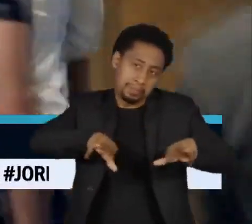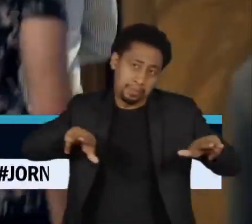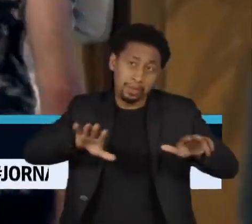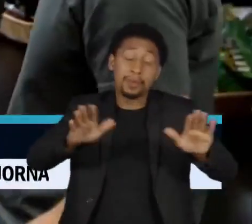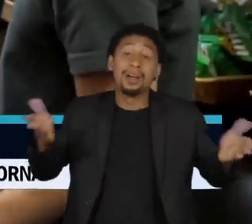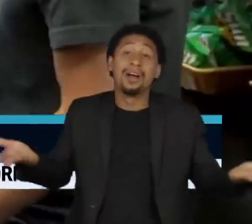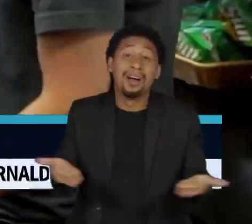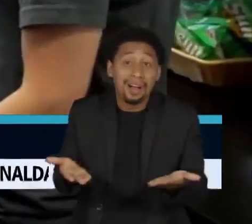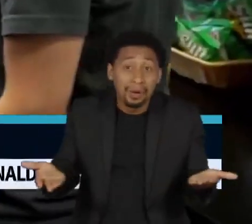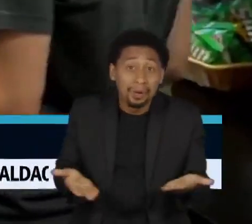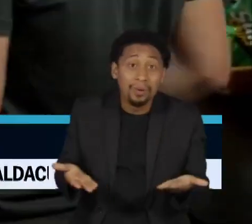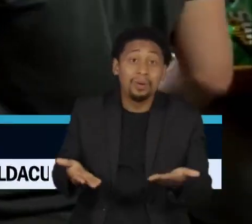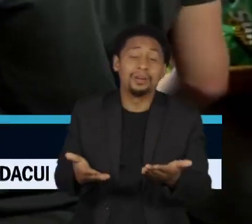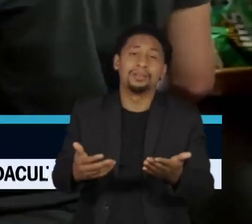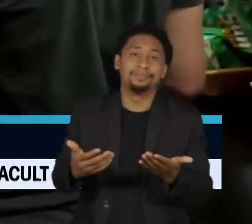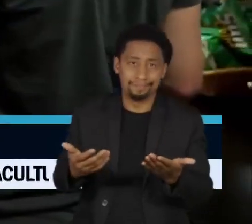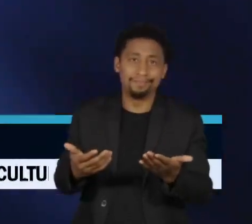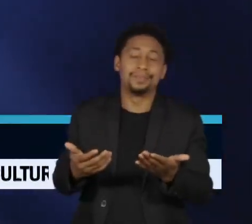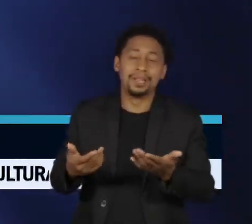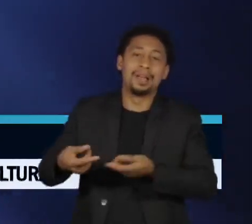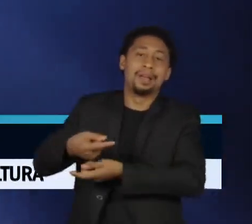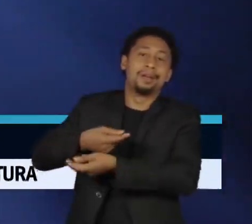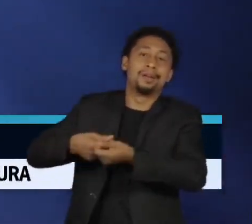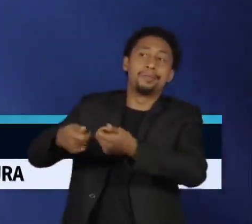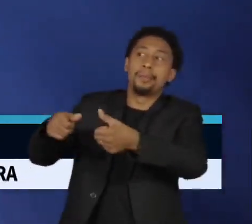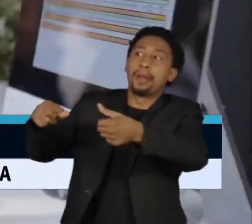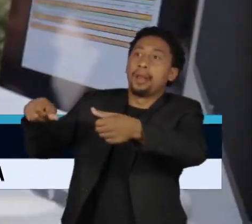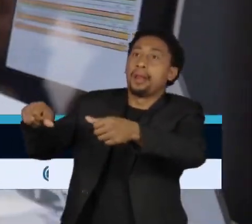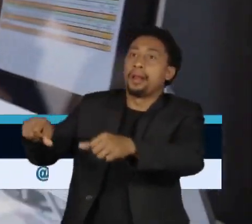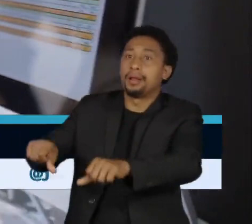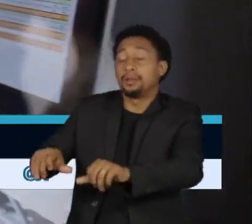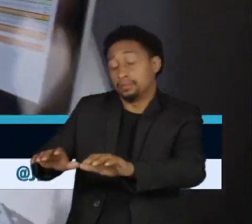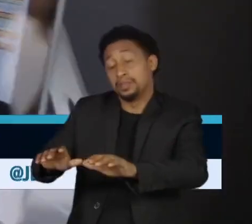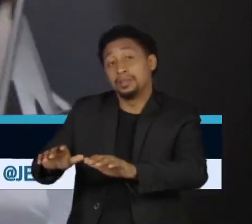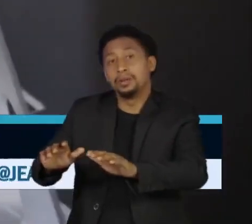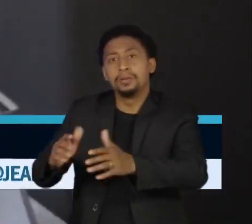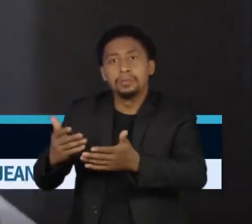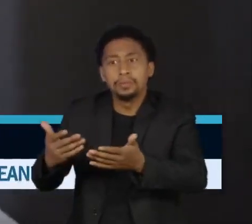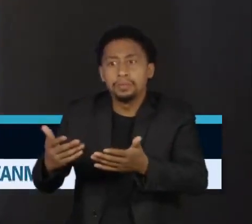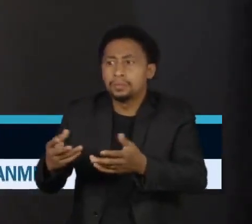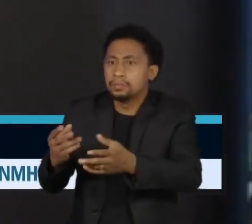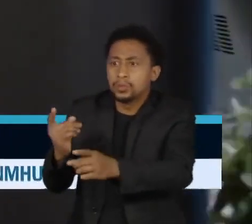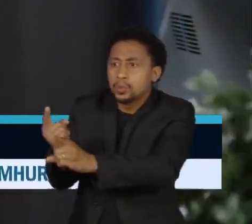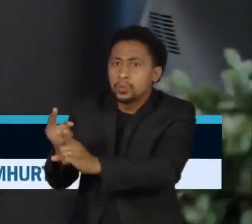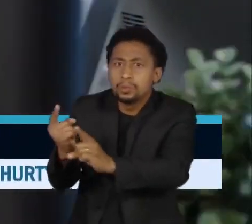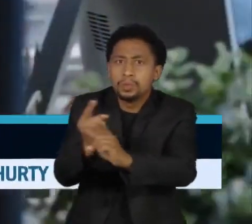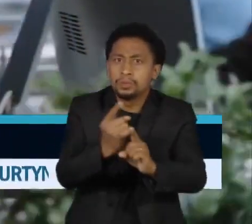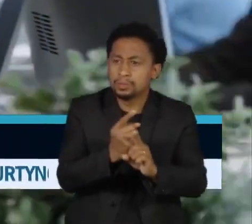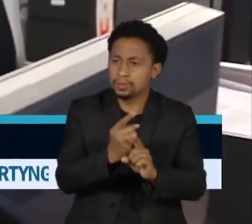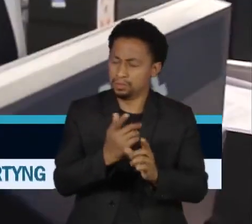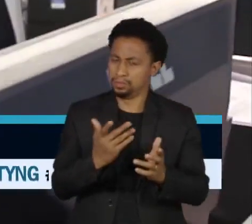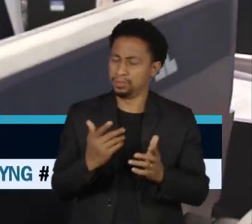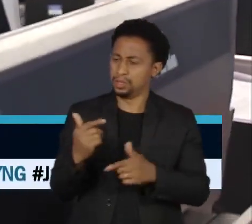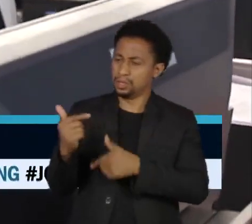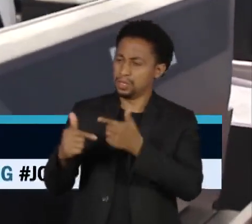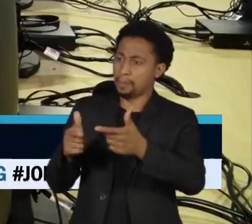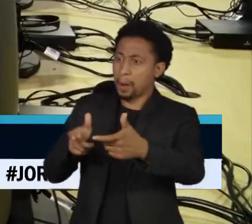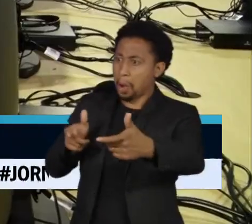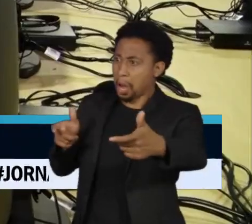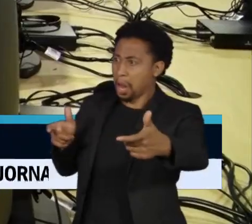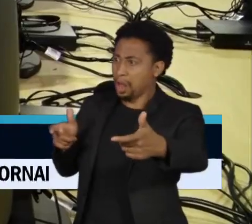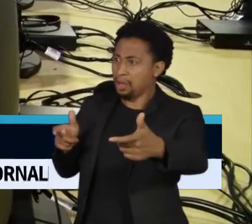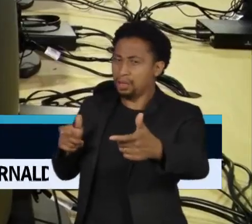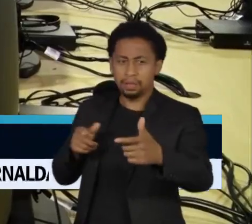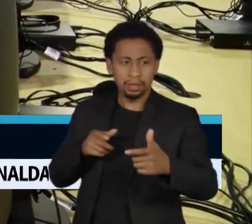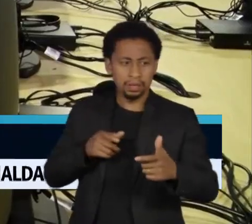ajuste. Os presidentes dessas empresas, os gerentes, estão descobrindo que eles conseguem fazer as mesmas coisas com menos gente.